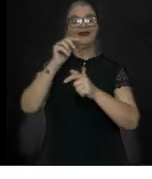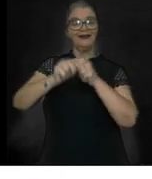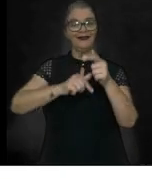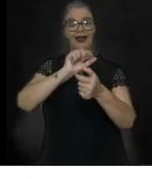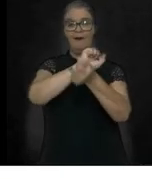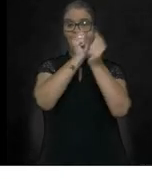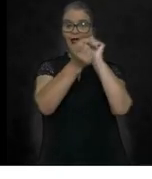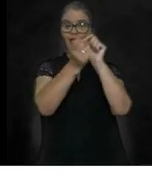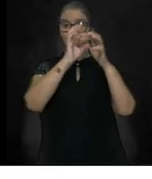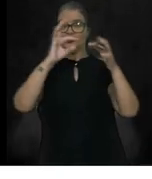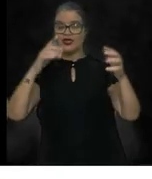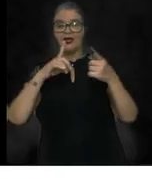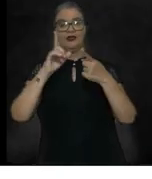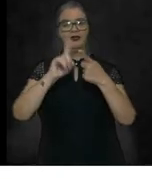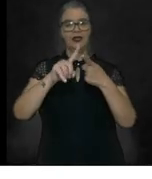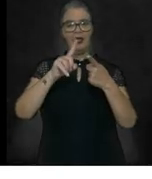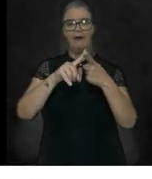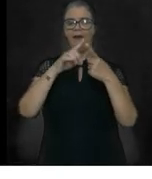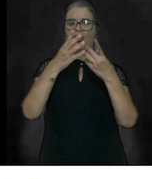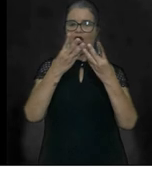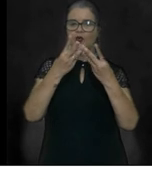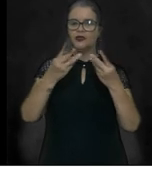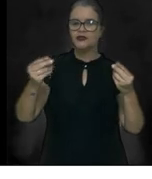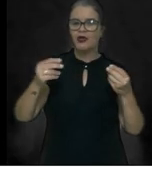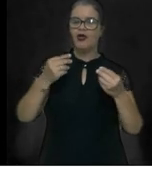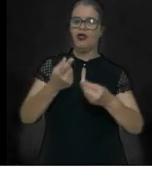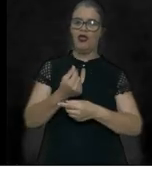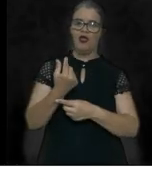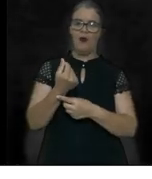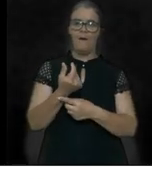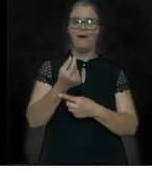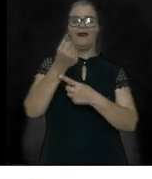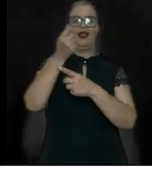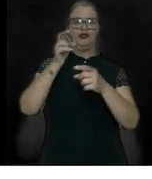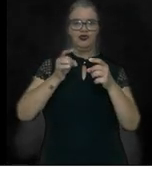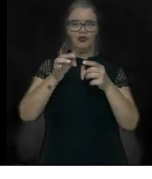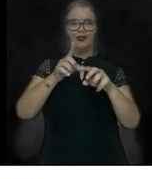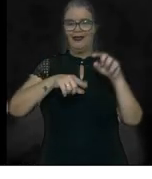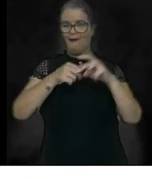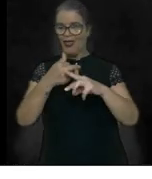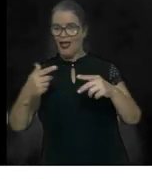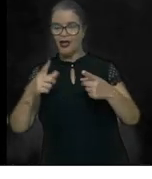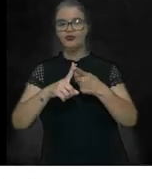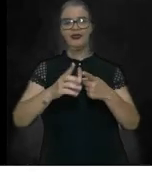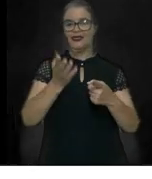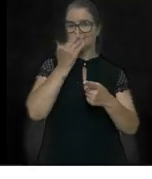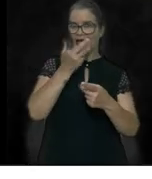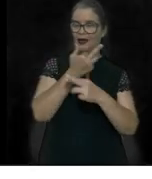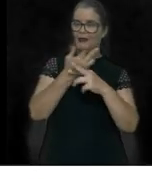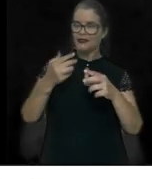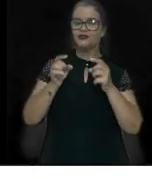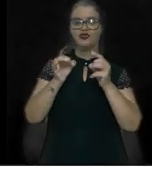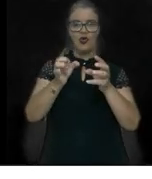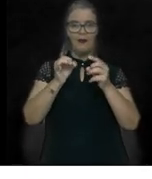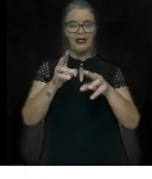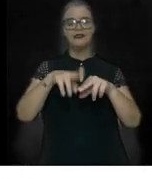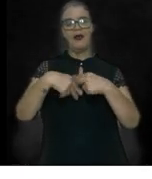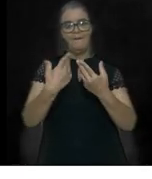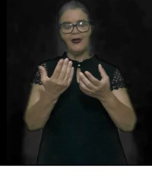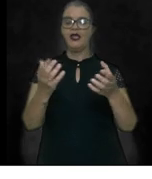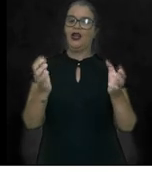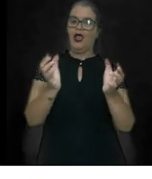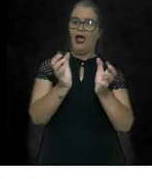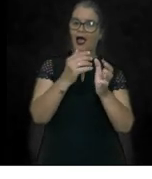desabastecimento e altos preços de mercadorias e alimentação comercializadas pela Companhia